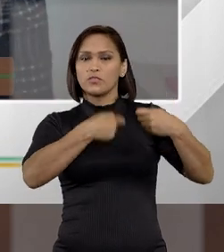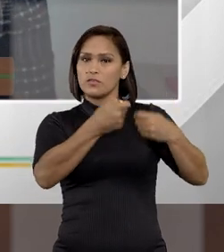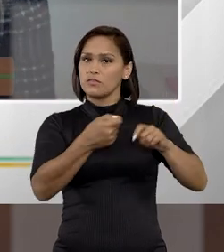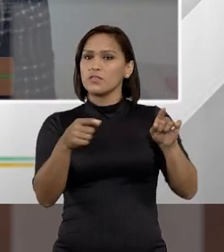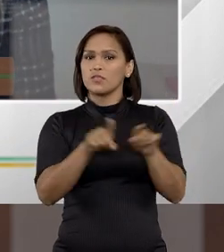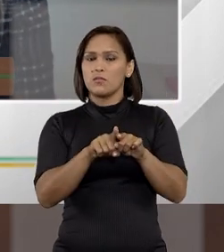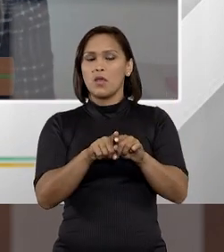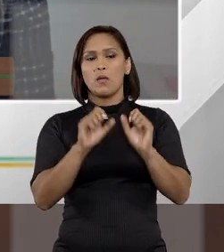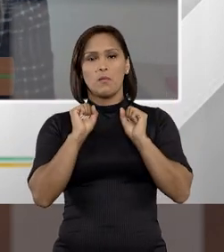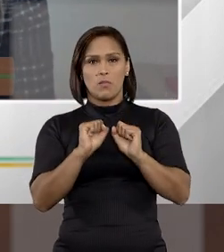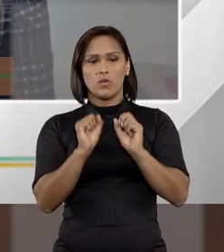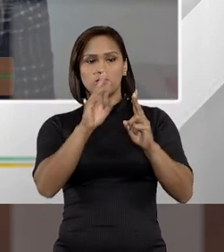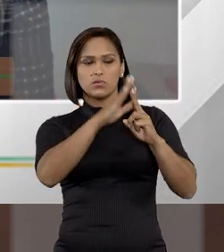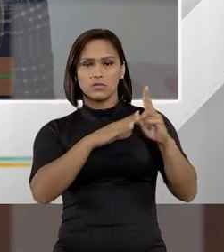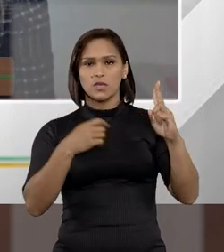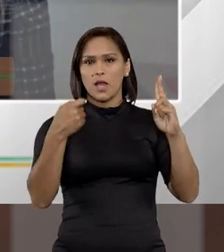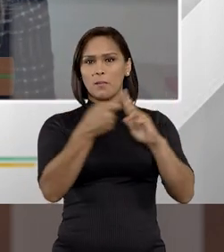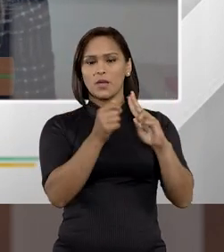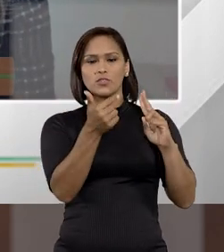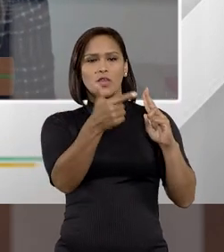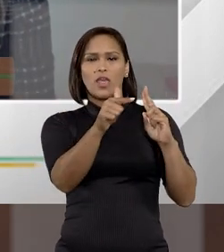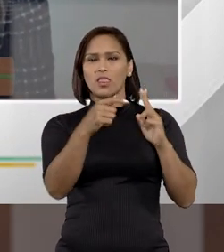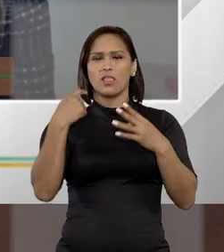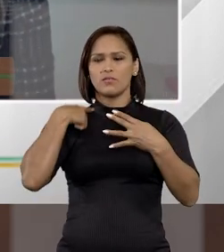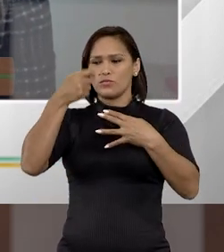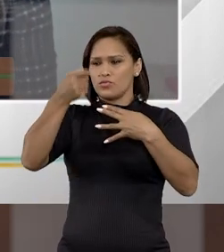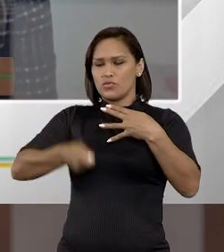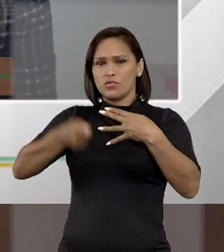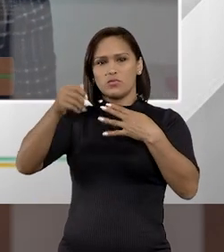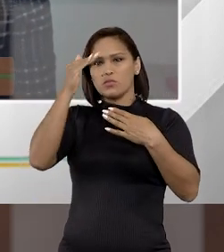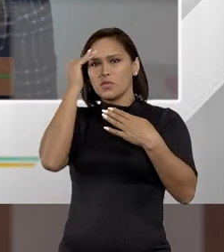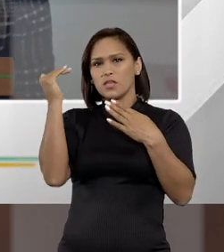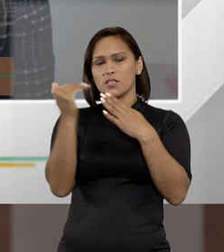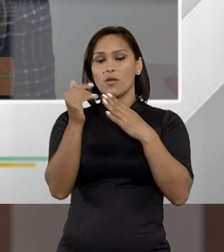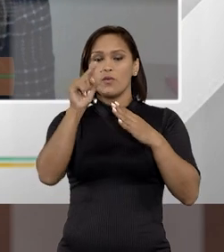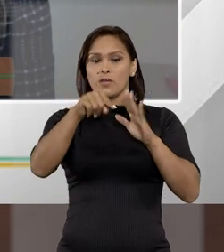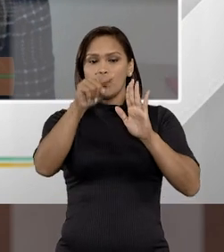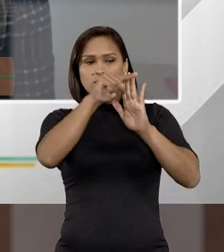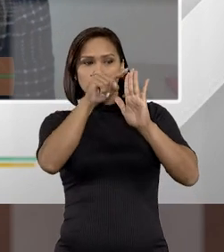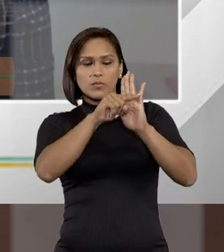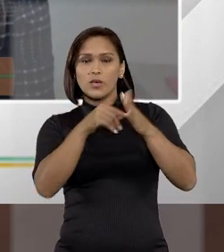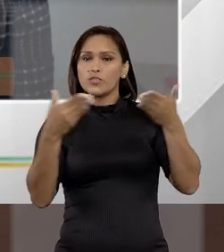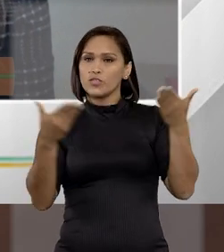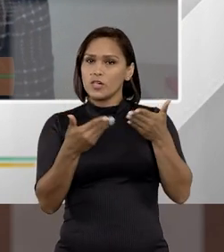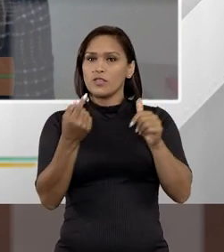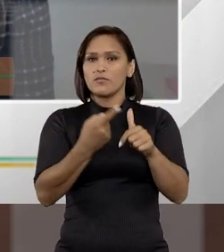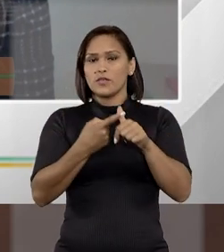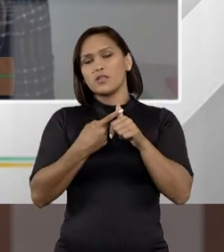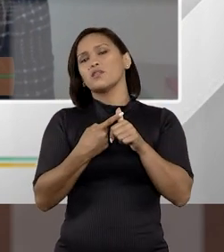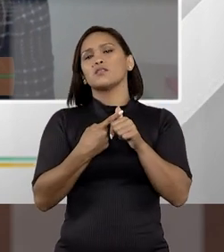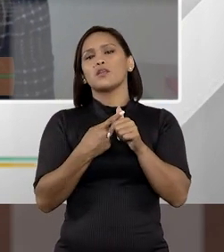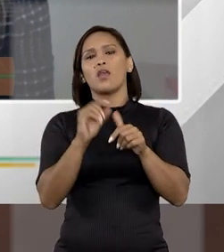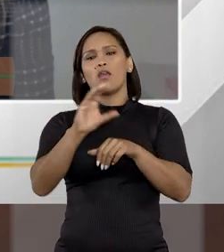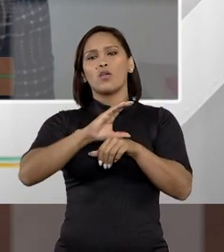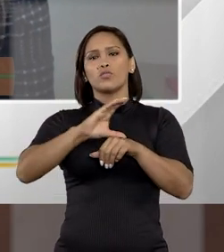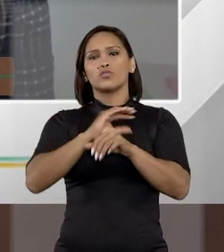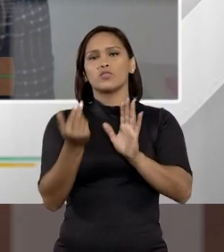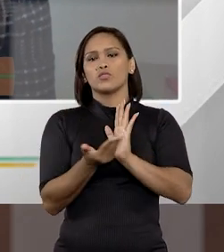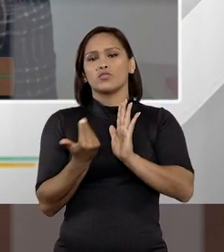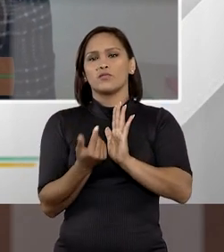defesa, né, claro, cabe aí às partes e não ao juiz. Então, esses dispositivos, a rigor, já deveriam ser declarados